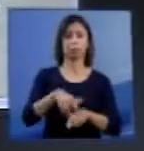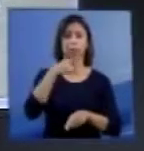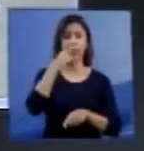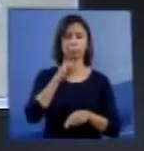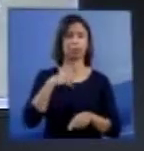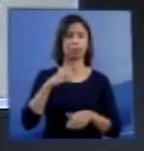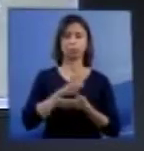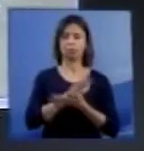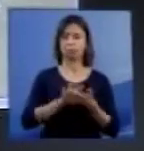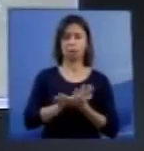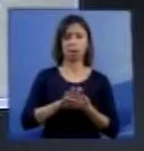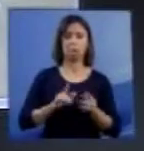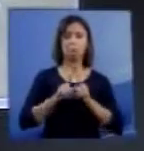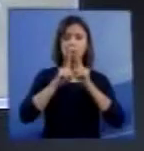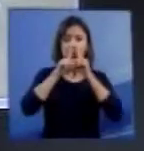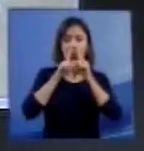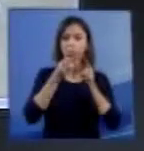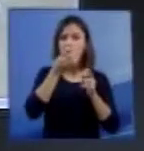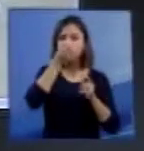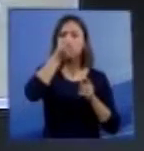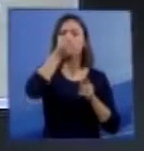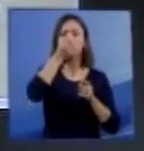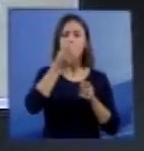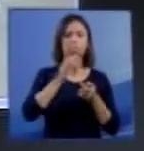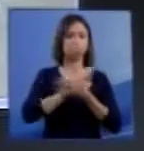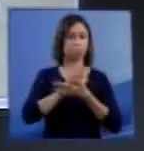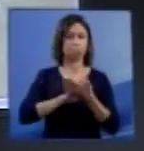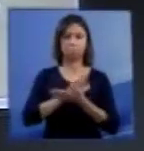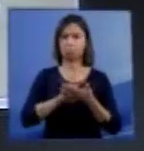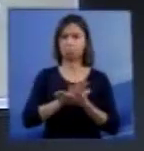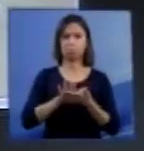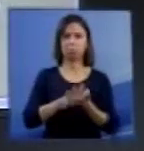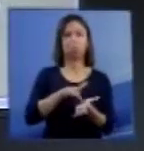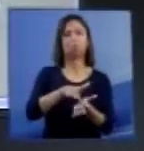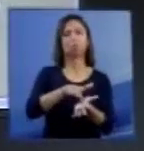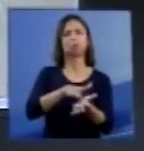aparelho, não tem nada absolutamente artificial.